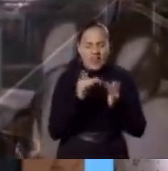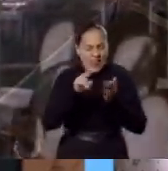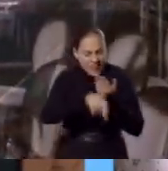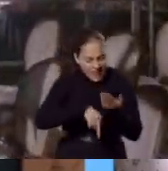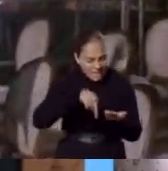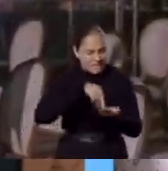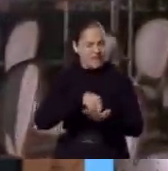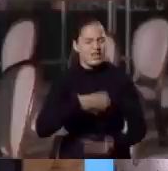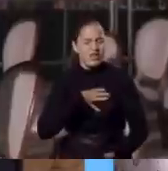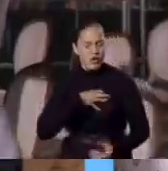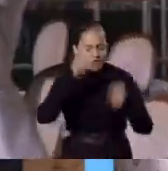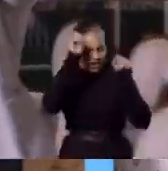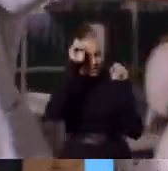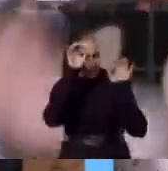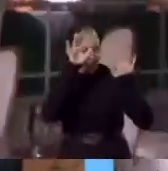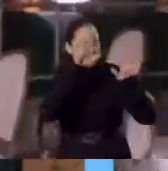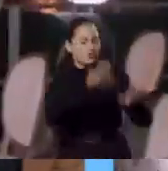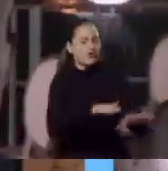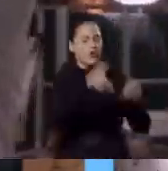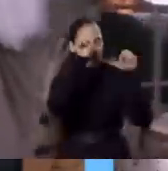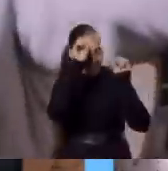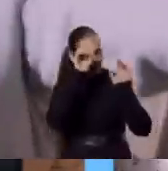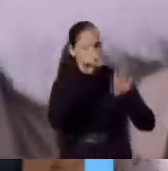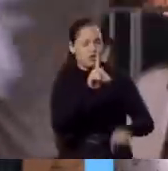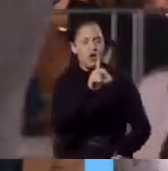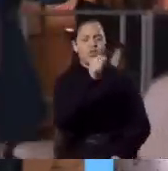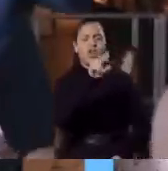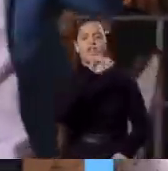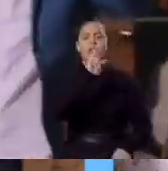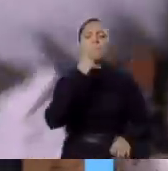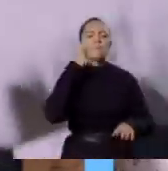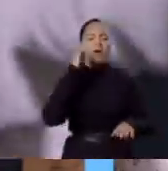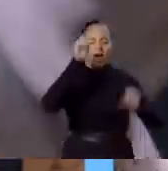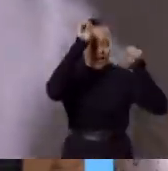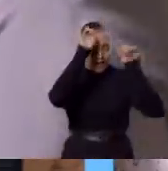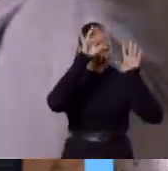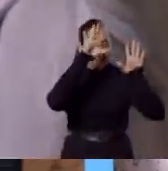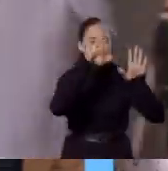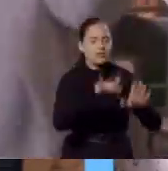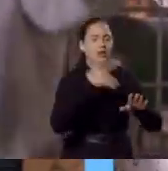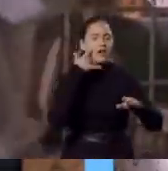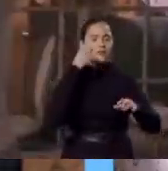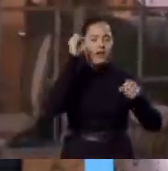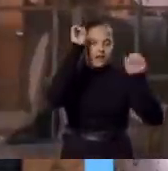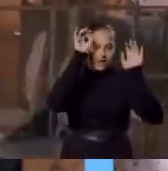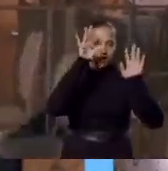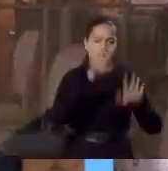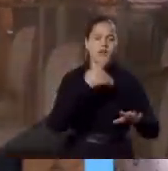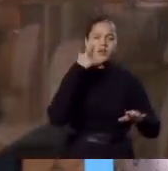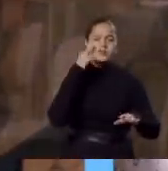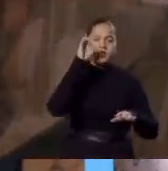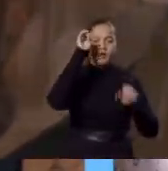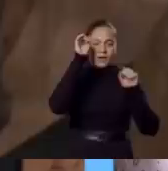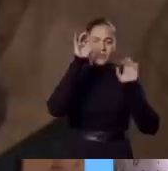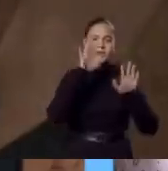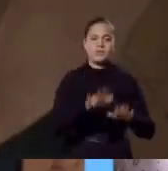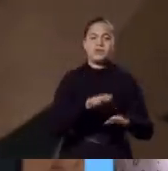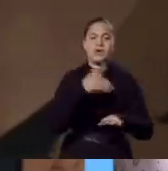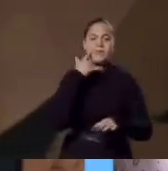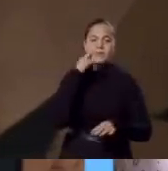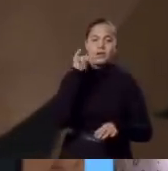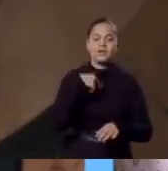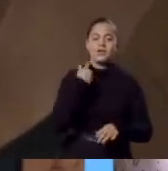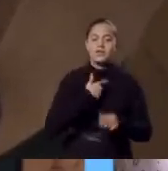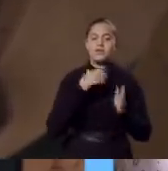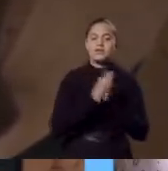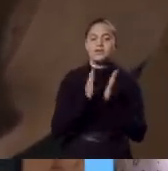poder e glória, Pai Tudo é para a tua glória Que eu te peço